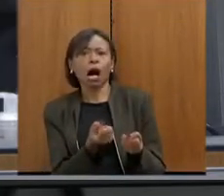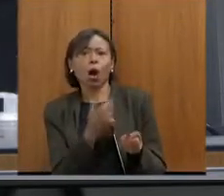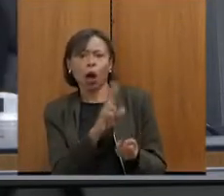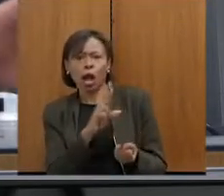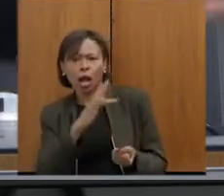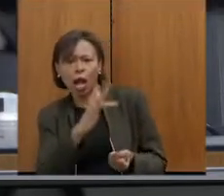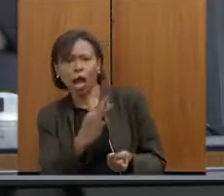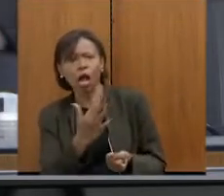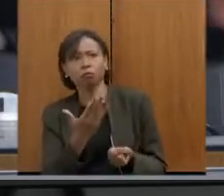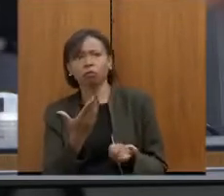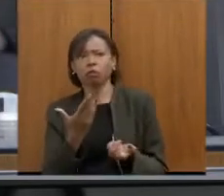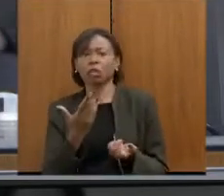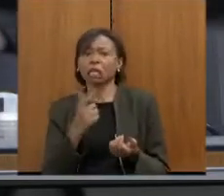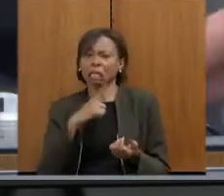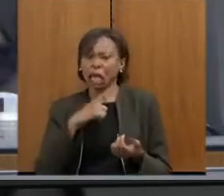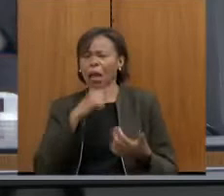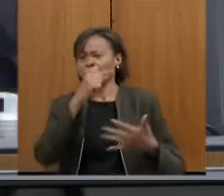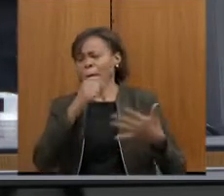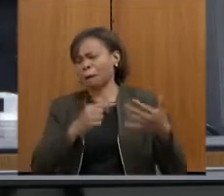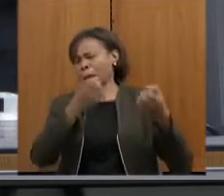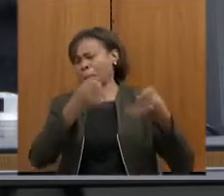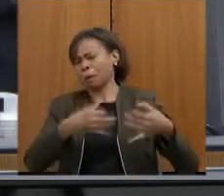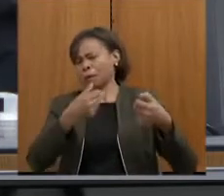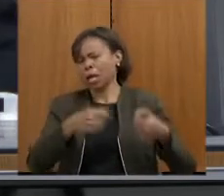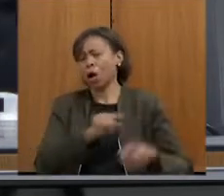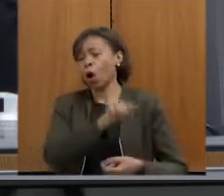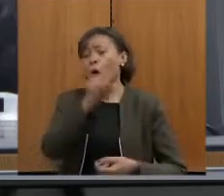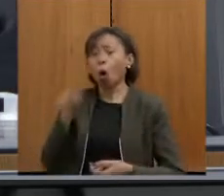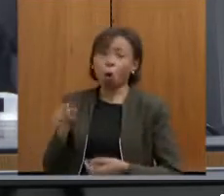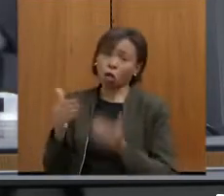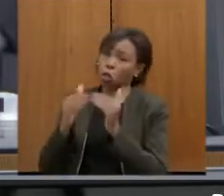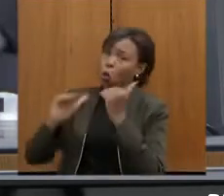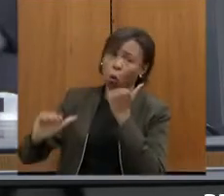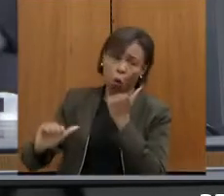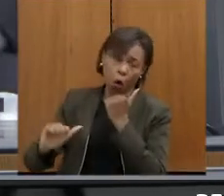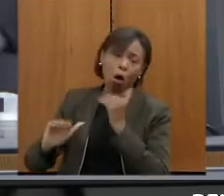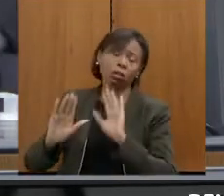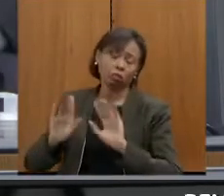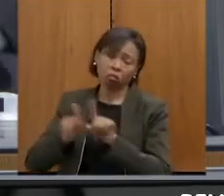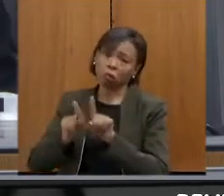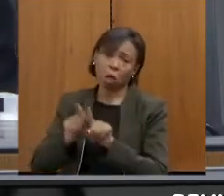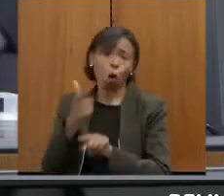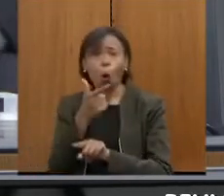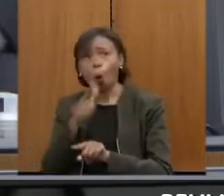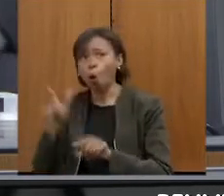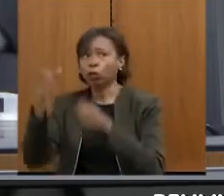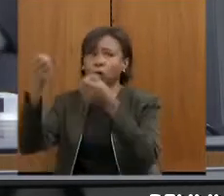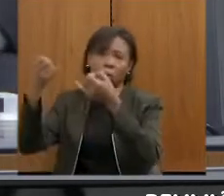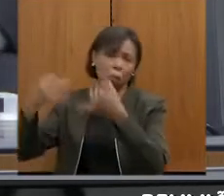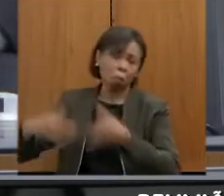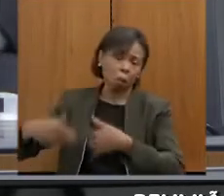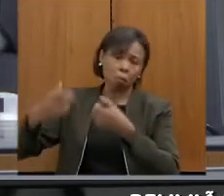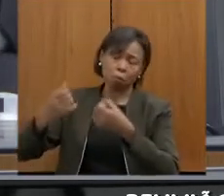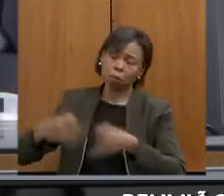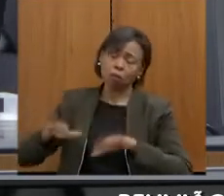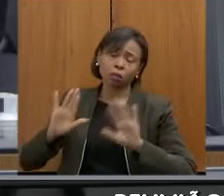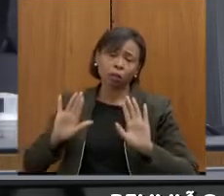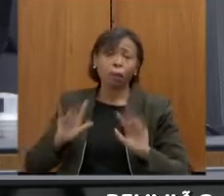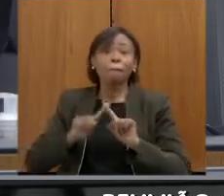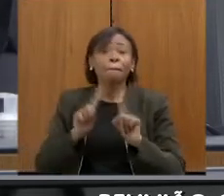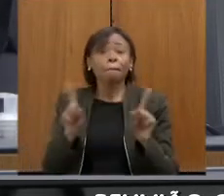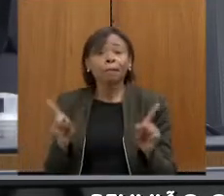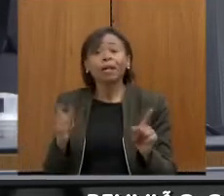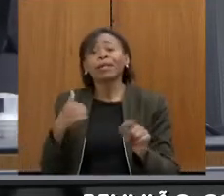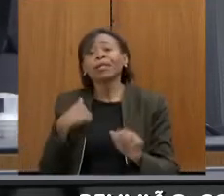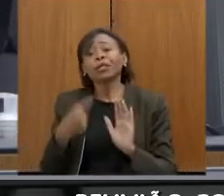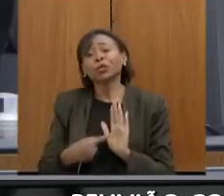não defende, acredito que a deputada Beatriz vai fazer sua intervenção, tem uma outra linha de pensamento, mas o que